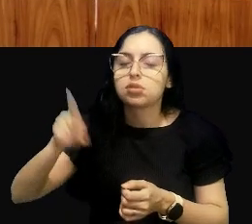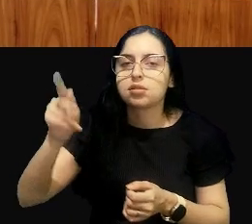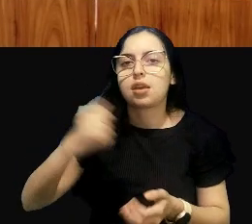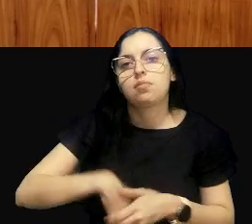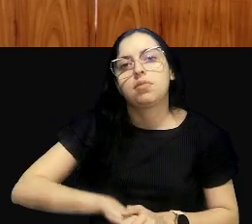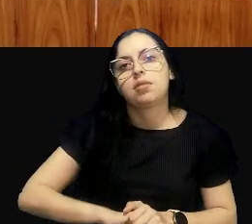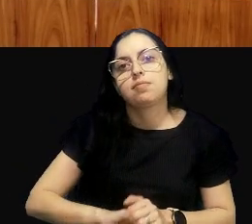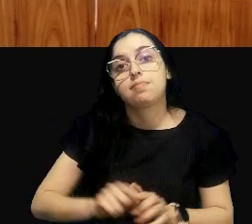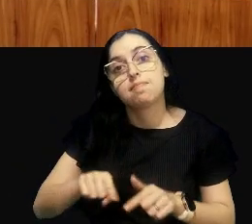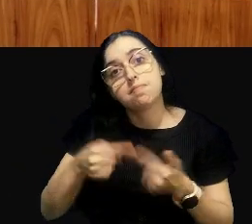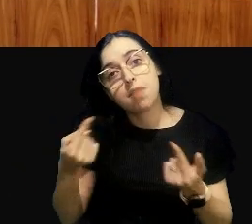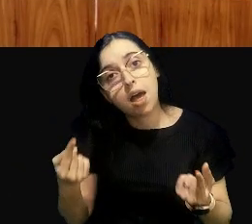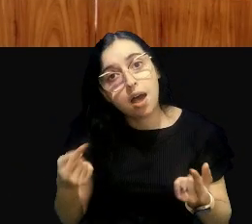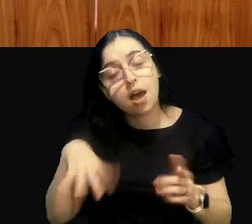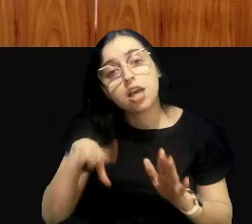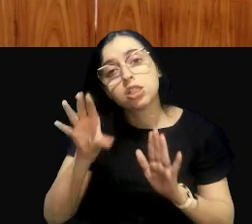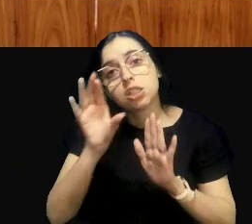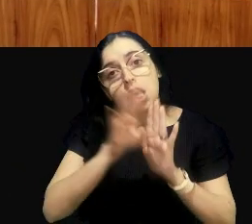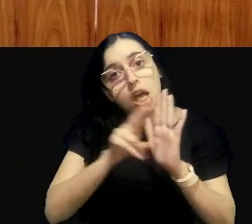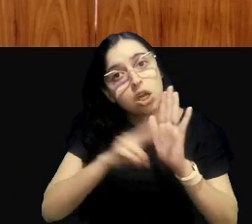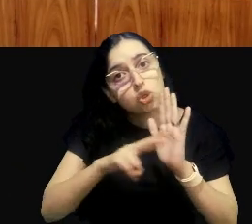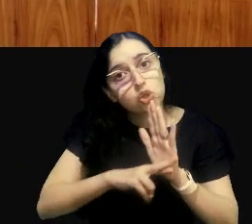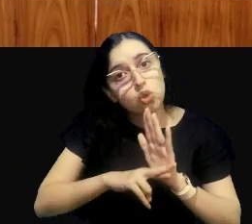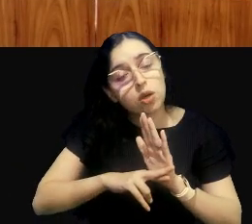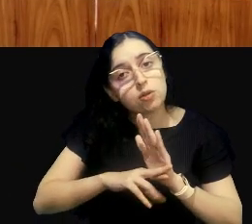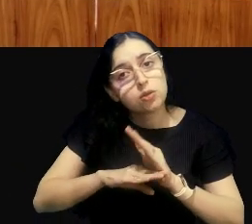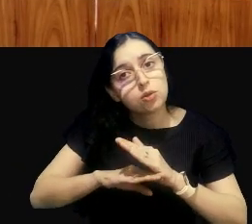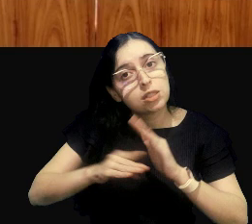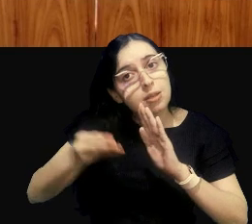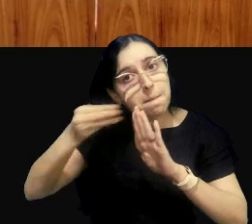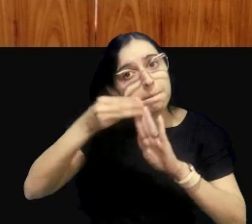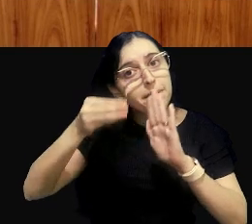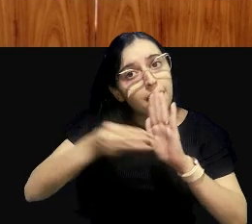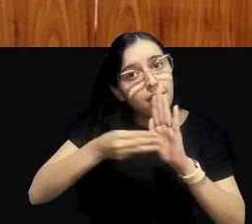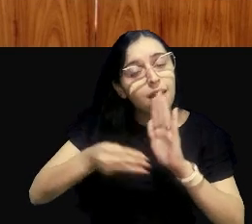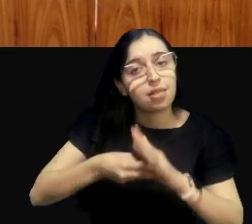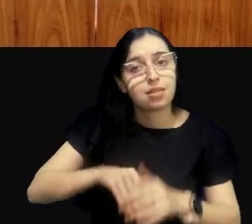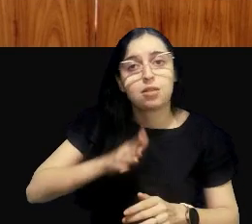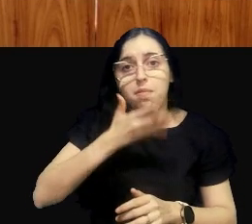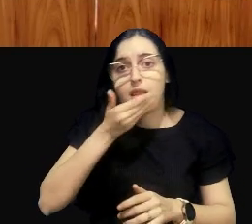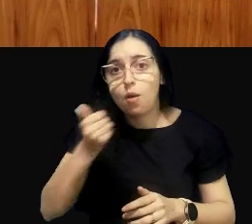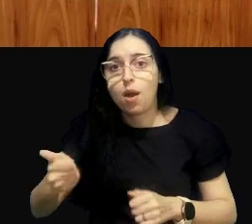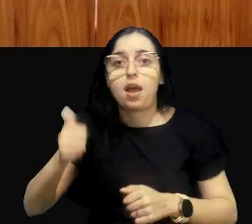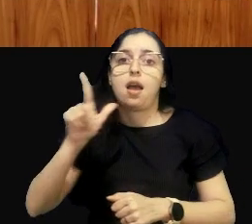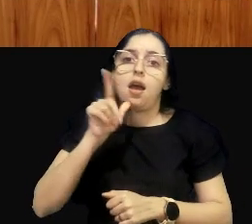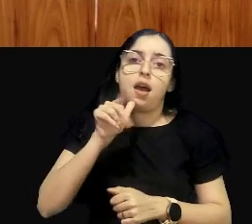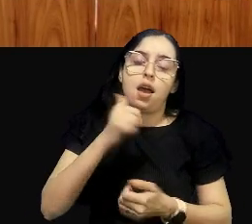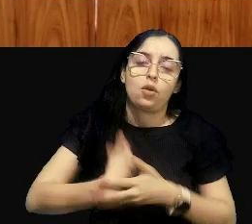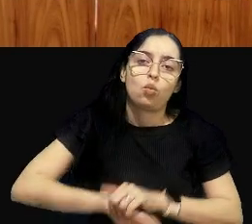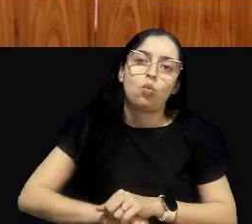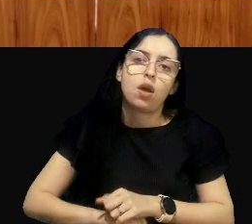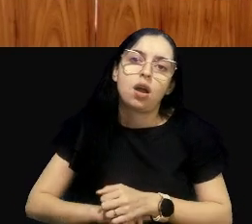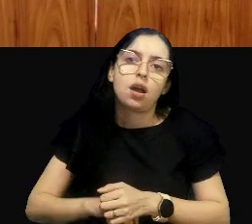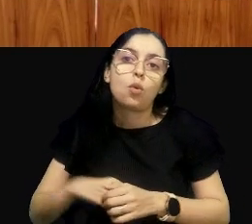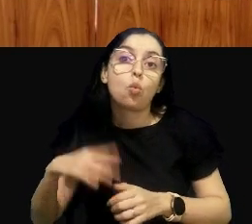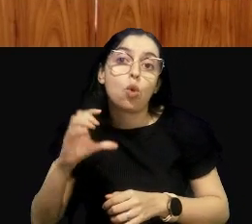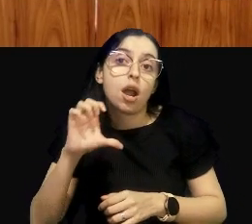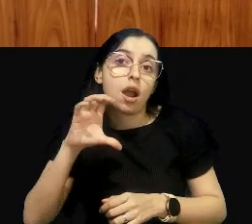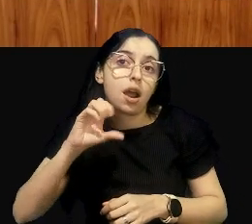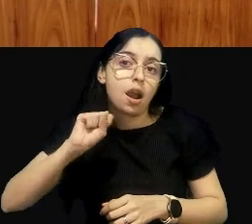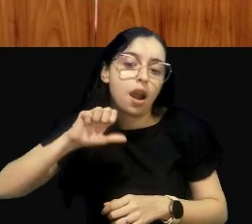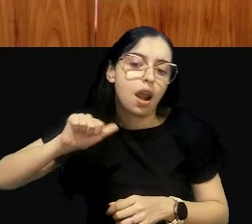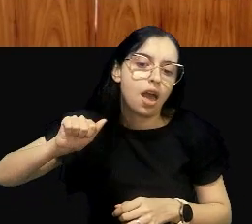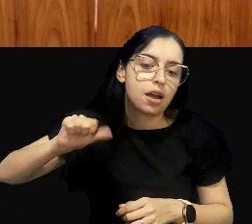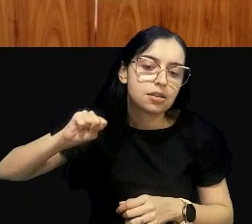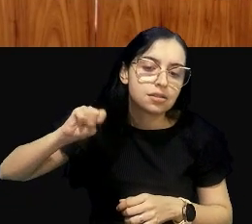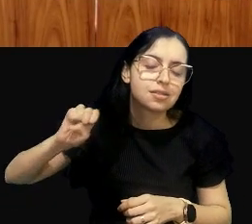Conama, preveja, metas progressivas, de melhoria da qualidade, da água, então, idealmente, um classe 4, com o tempo, viraria um